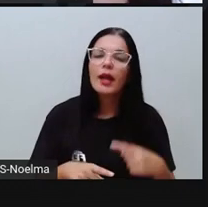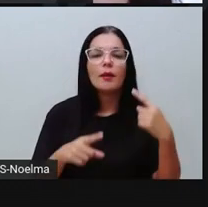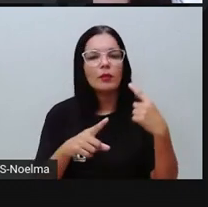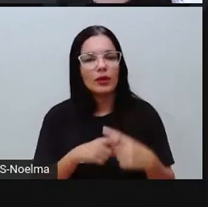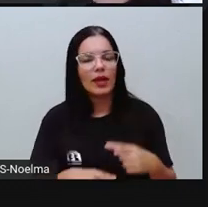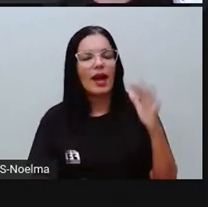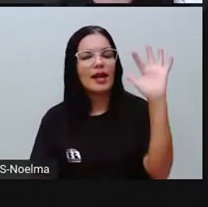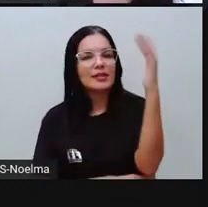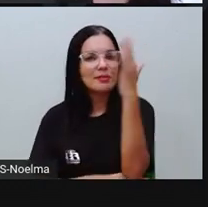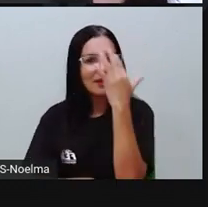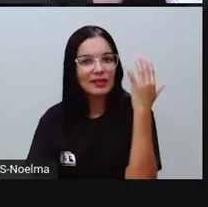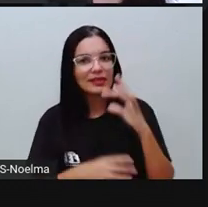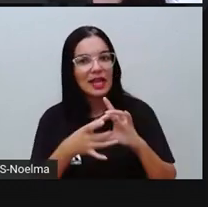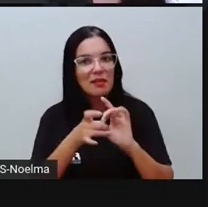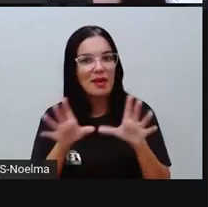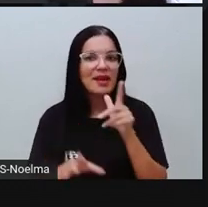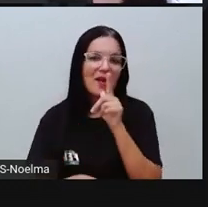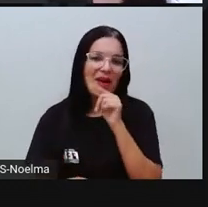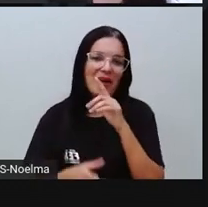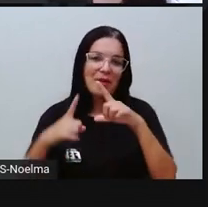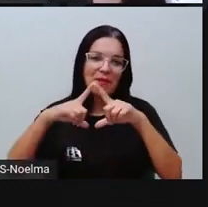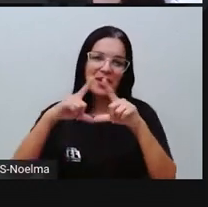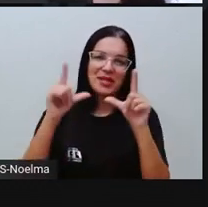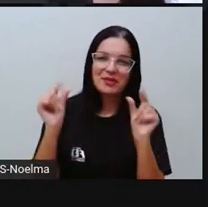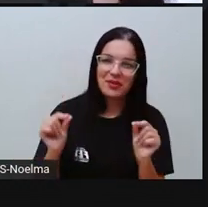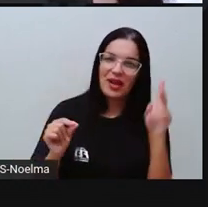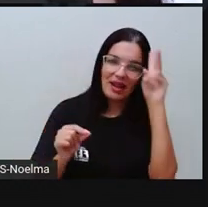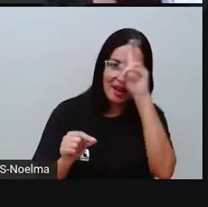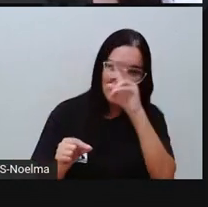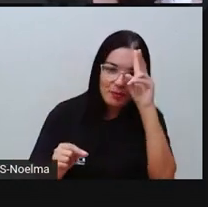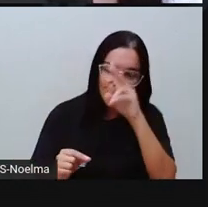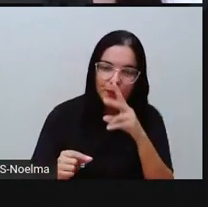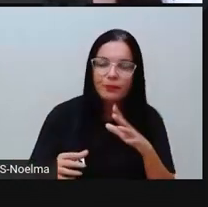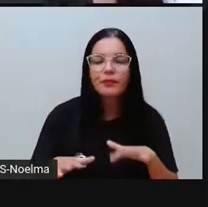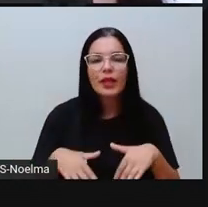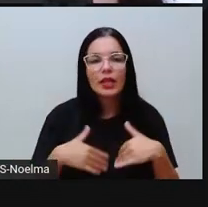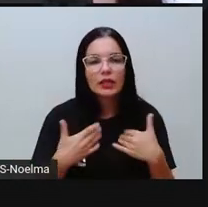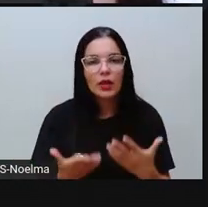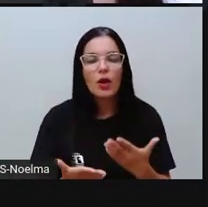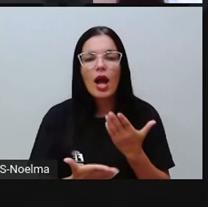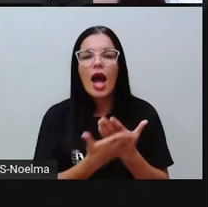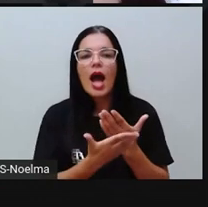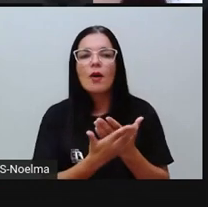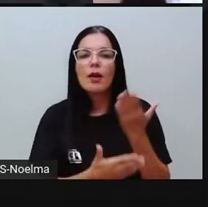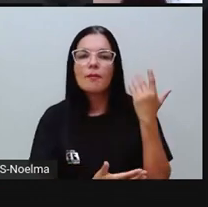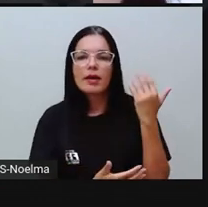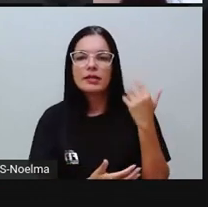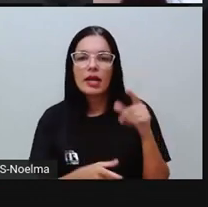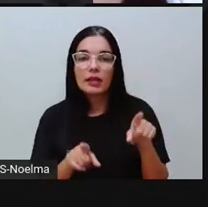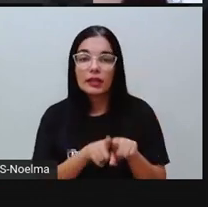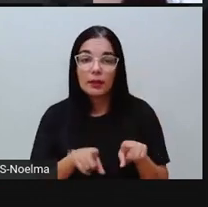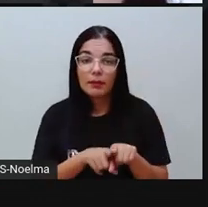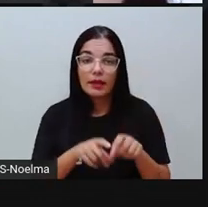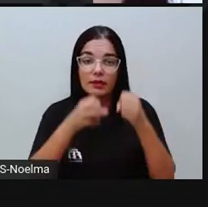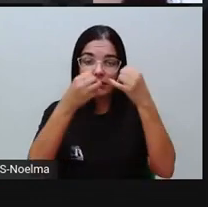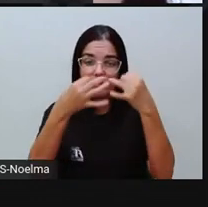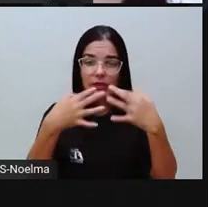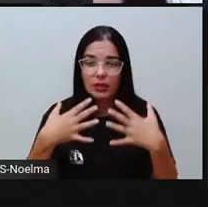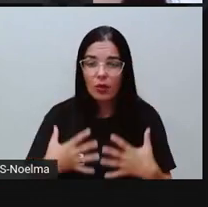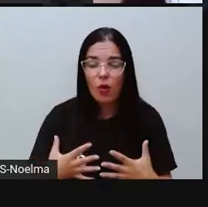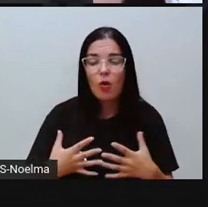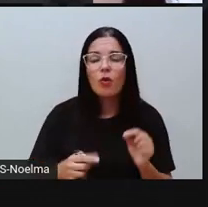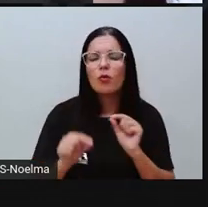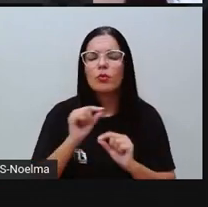transpiração. Na aula passada, eu também falei para vocês que vocês podem observar o quanto é verdade,